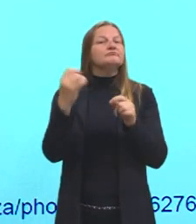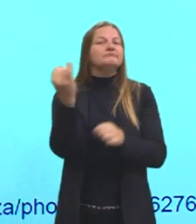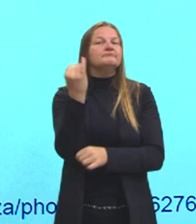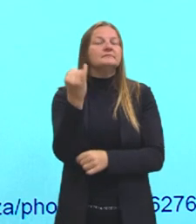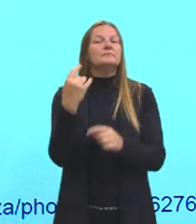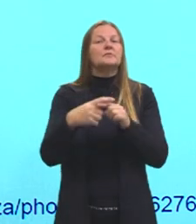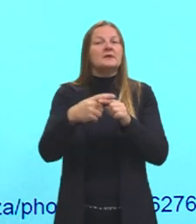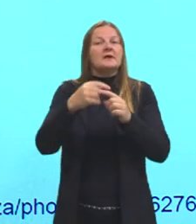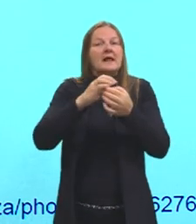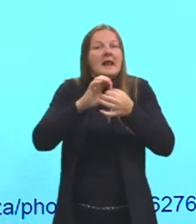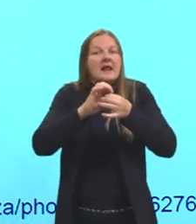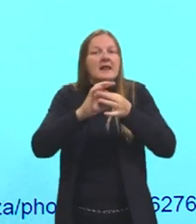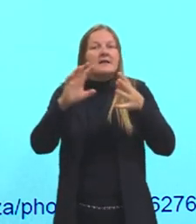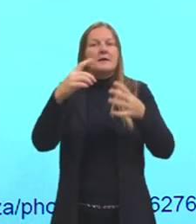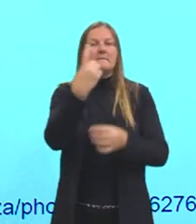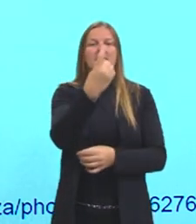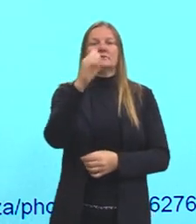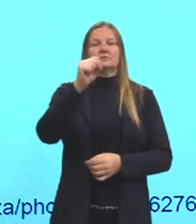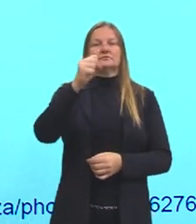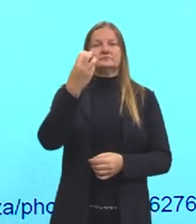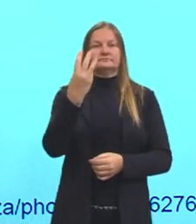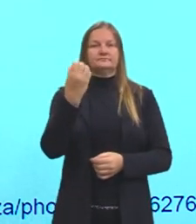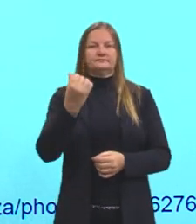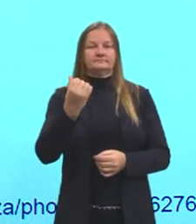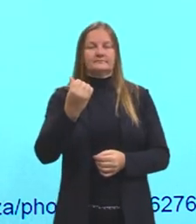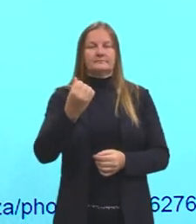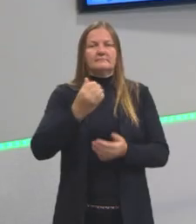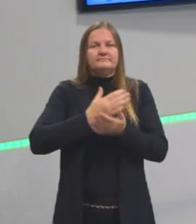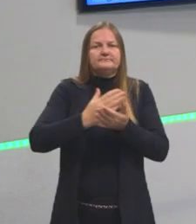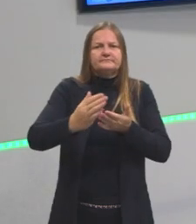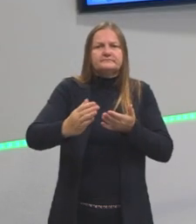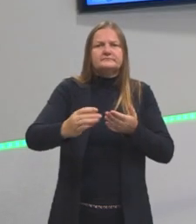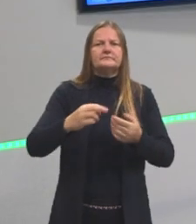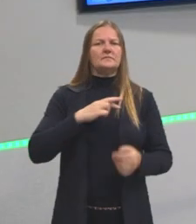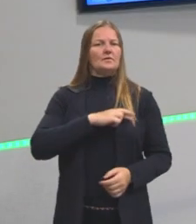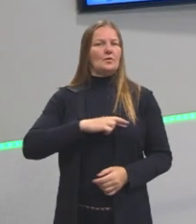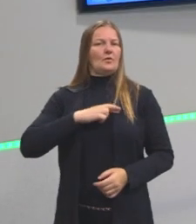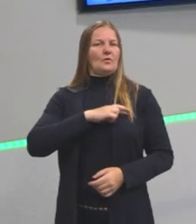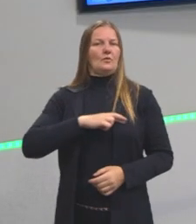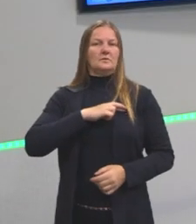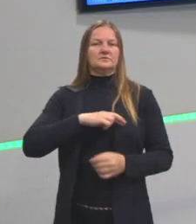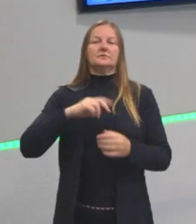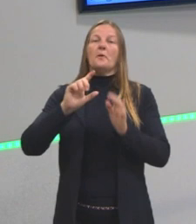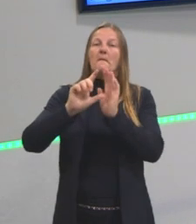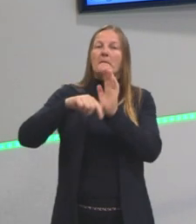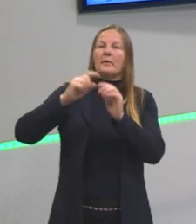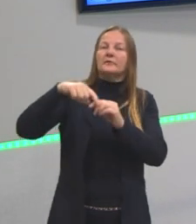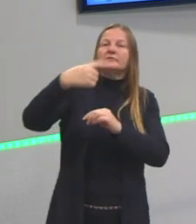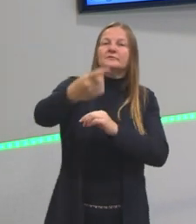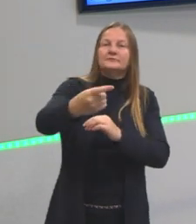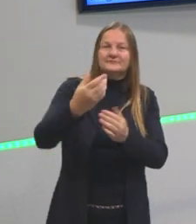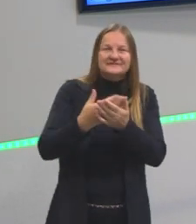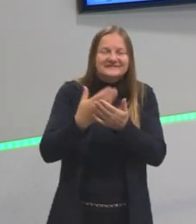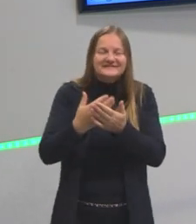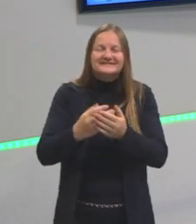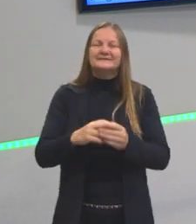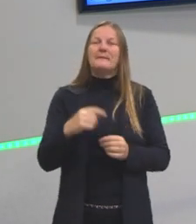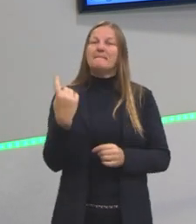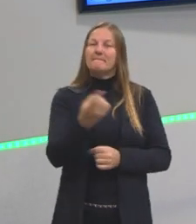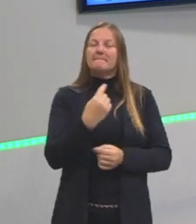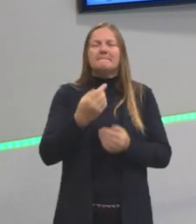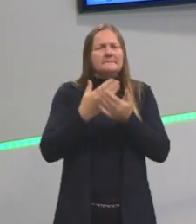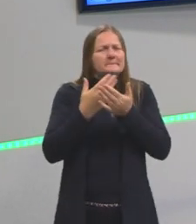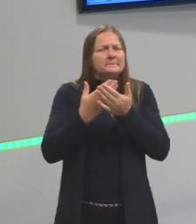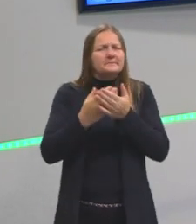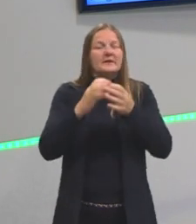Porque a partir de 1836, quando temos o início do romantismo, que é a nossa próxima aula, vamos passar pelo processo